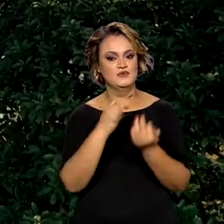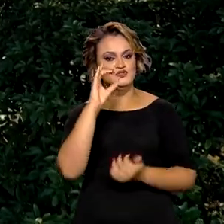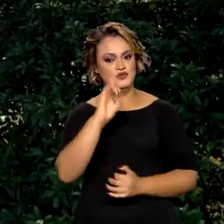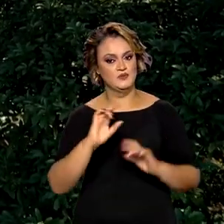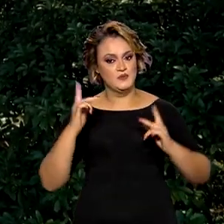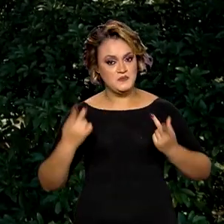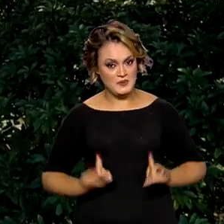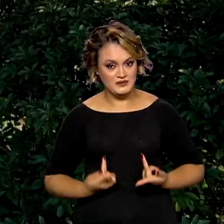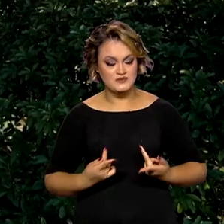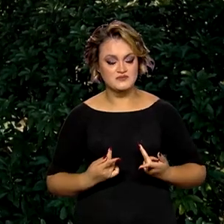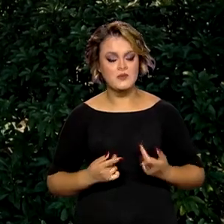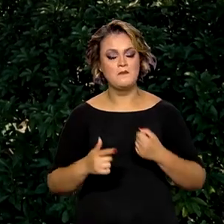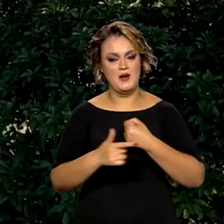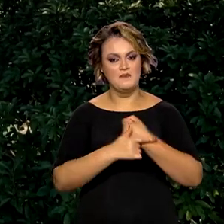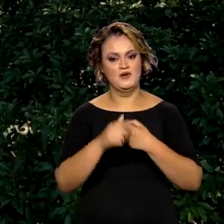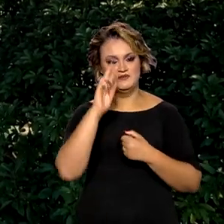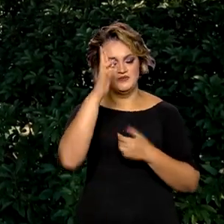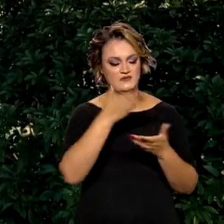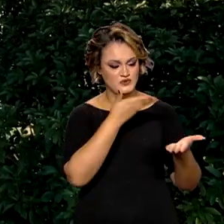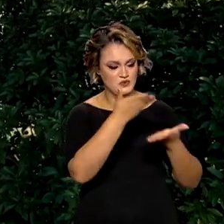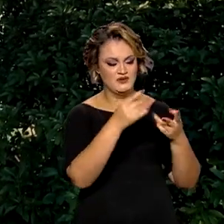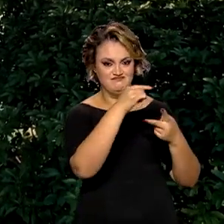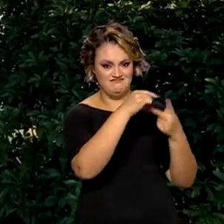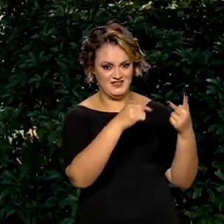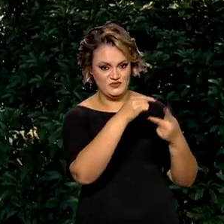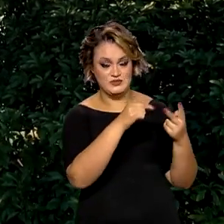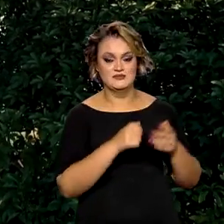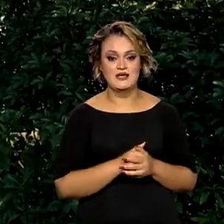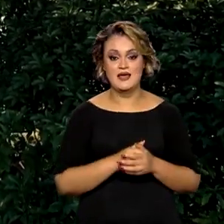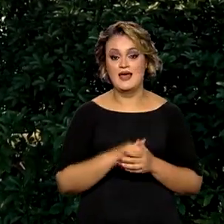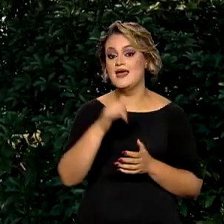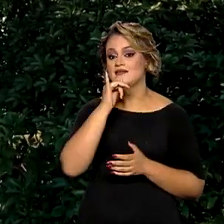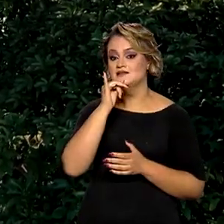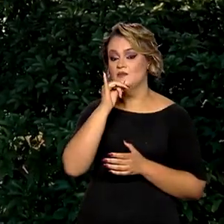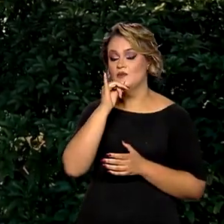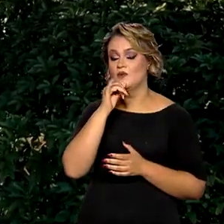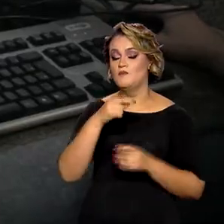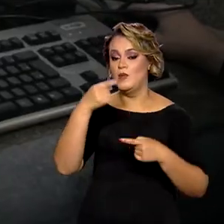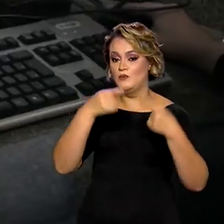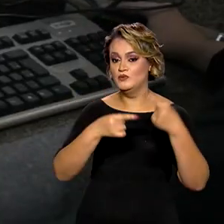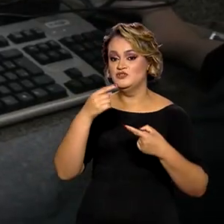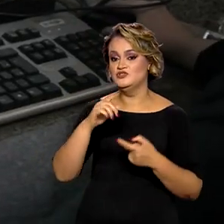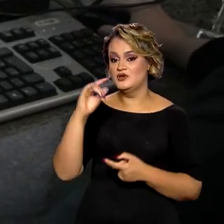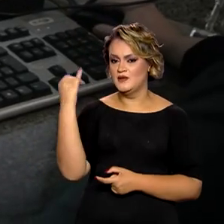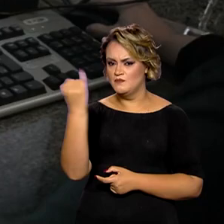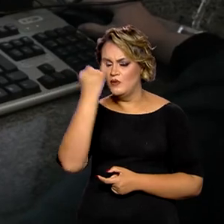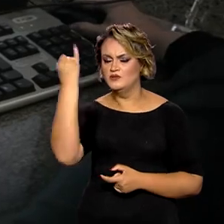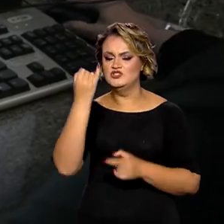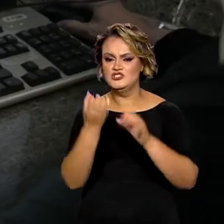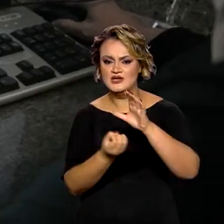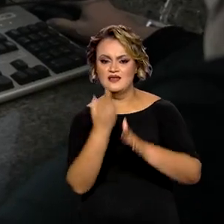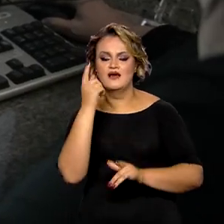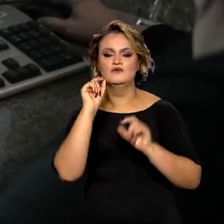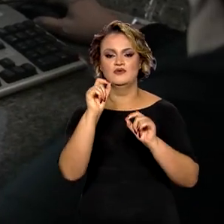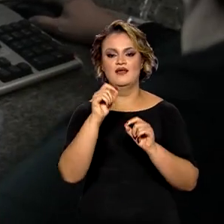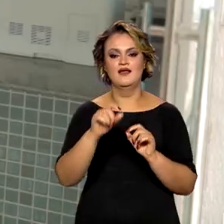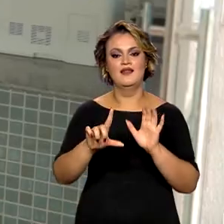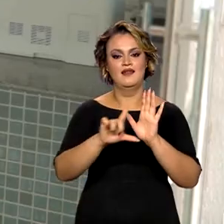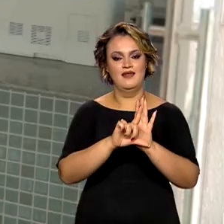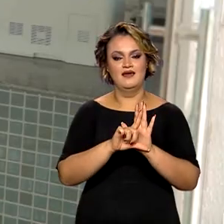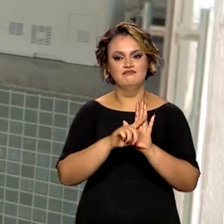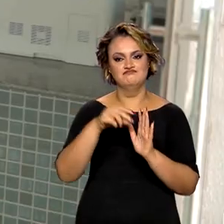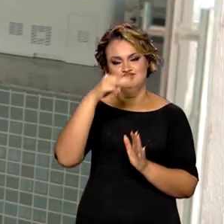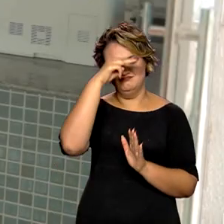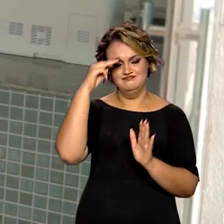Humanos, esse papel. Nesse contexto, uma das políticas mais importantes conquistadas pelo Brasil é a Lei Maria da